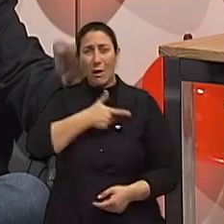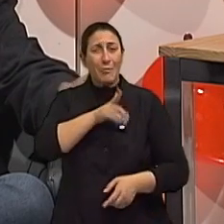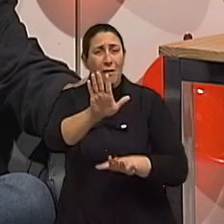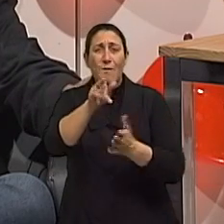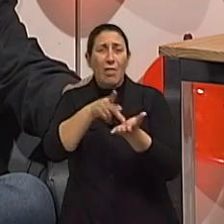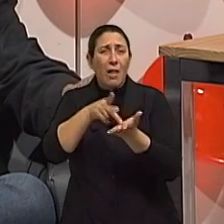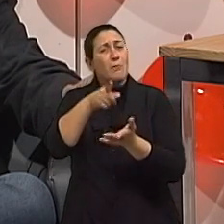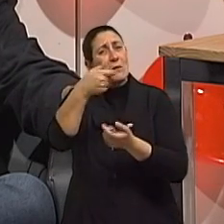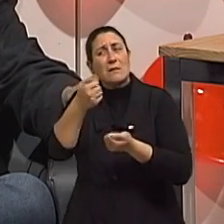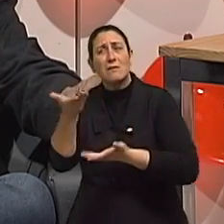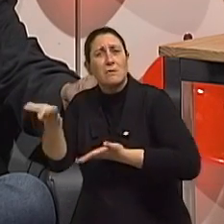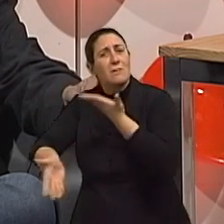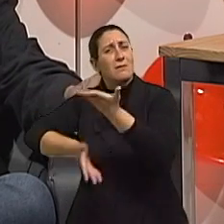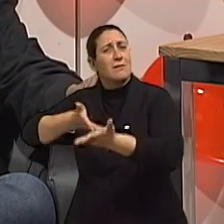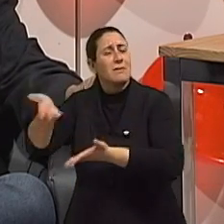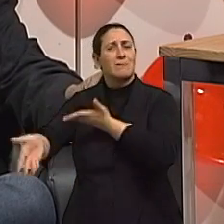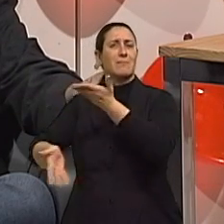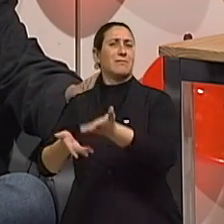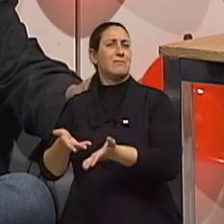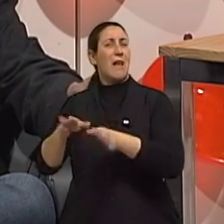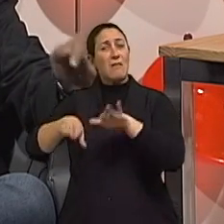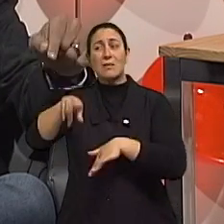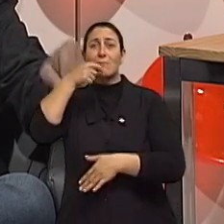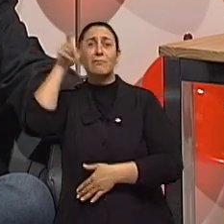continua investindo, não cobre tanto,